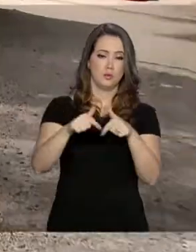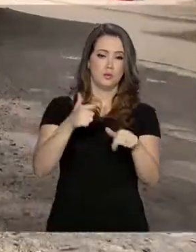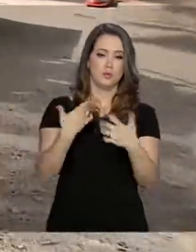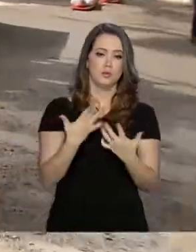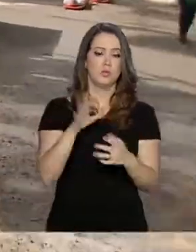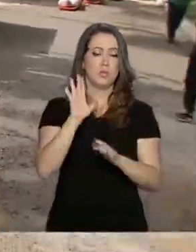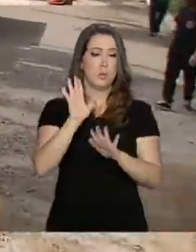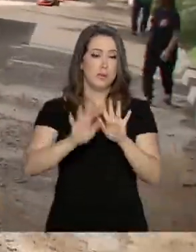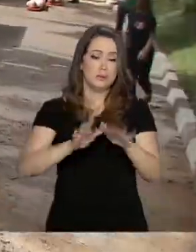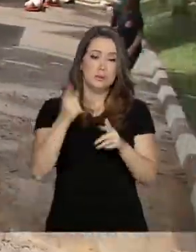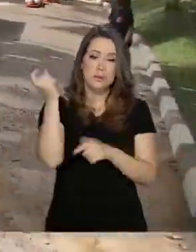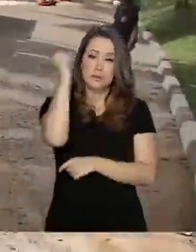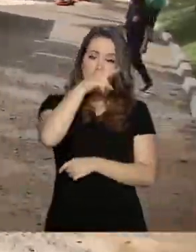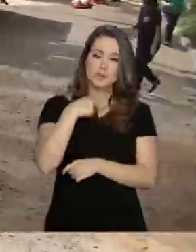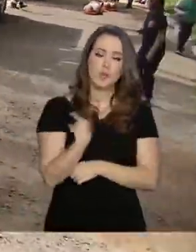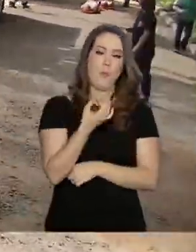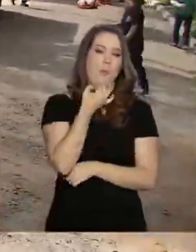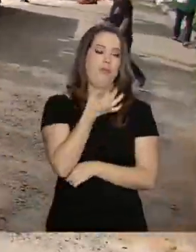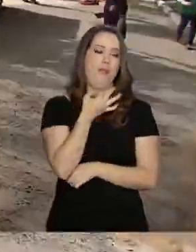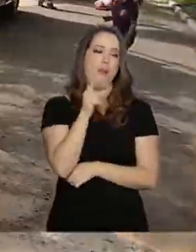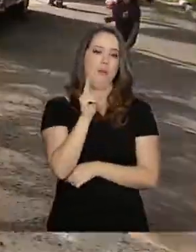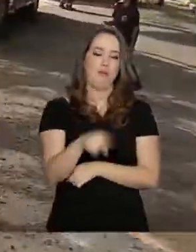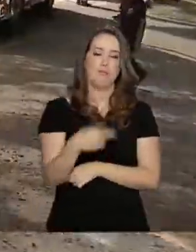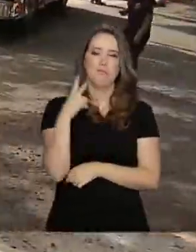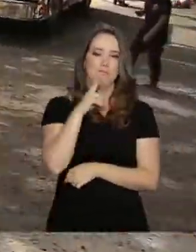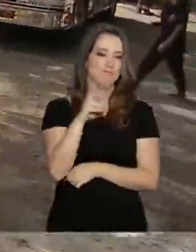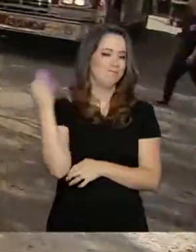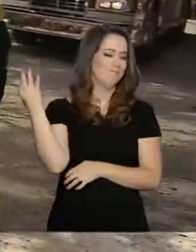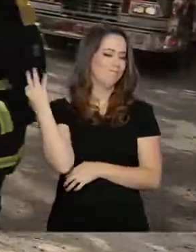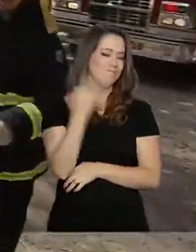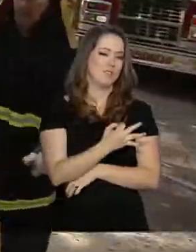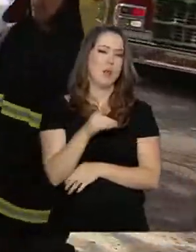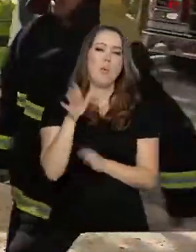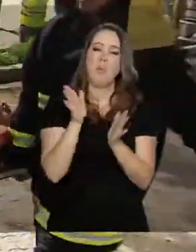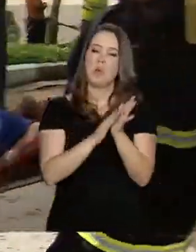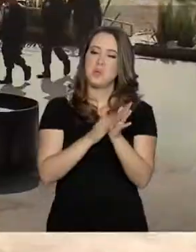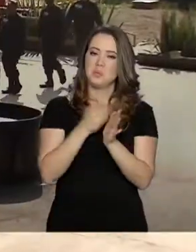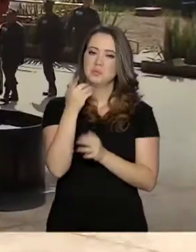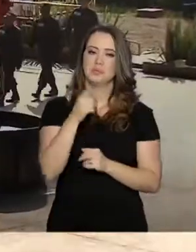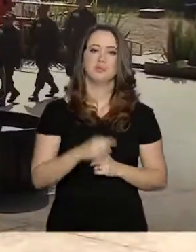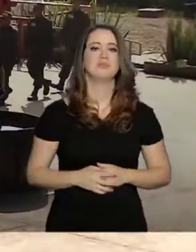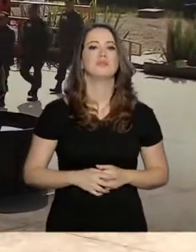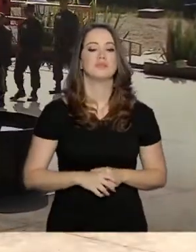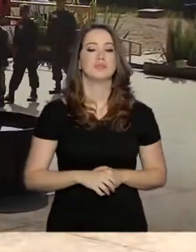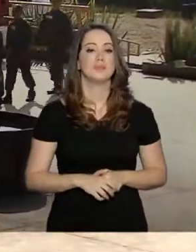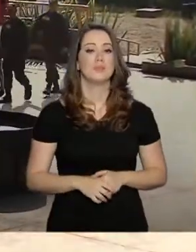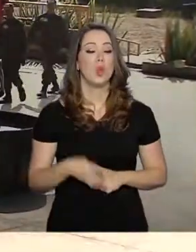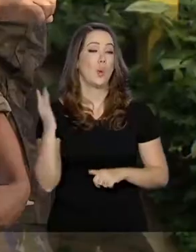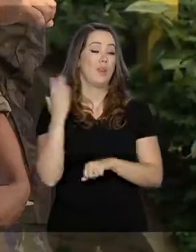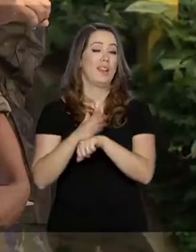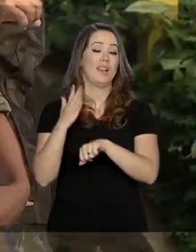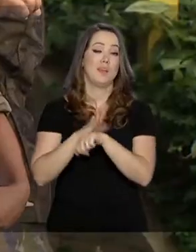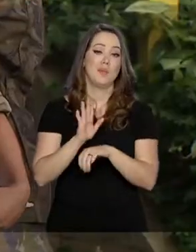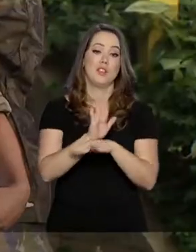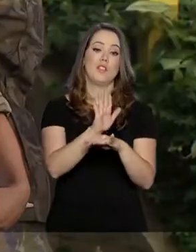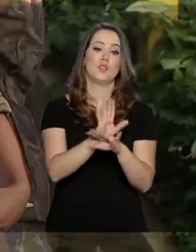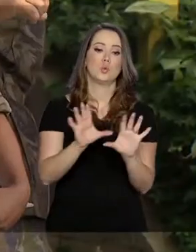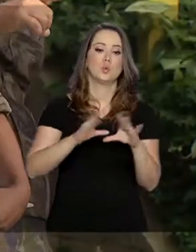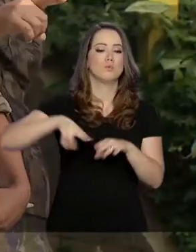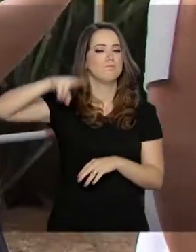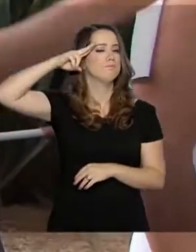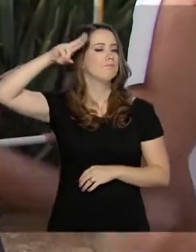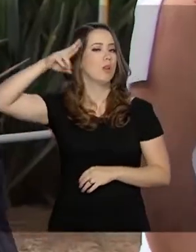complexidade e, na nossa opinião, a gente viu que foi um sucesso total e eles estão de parabéns. O treinamento contou com o apoio das Forças